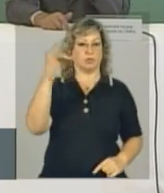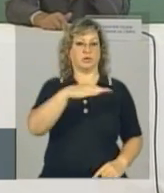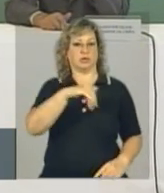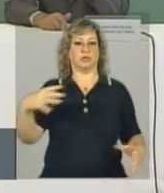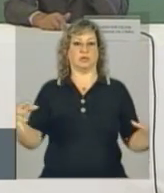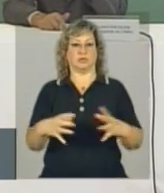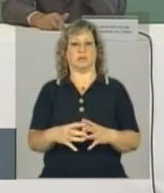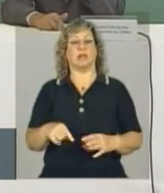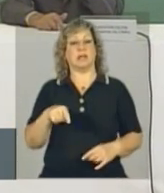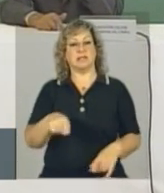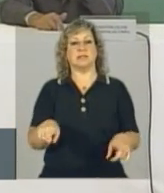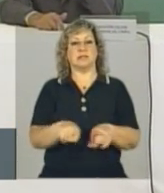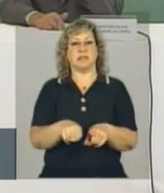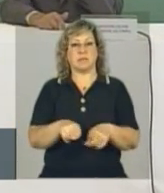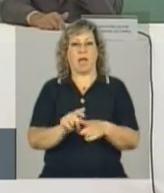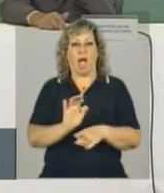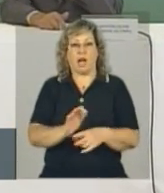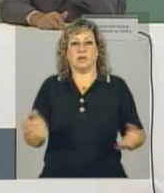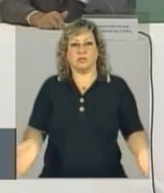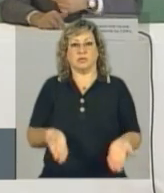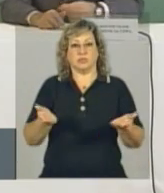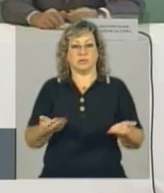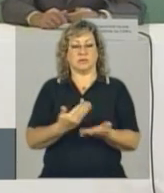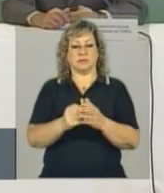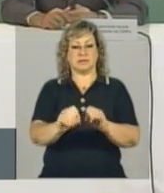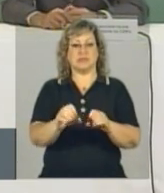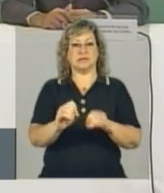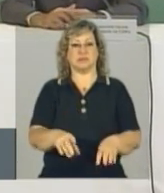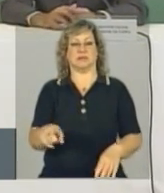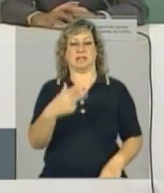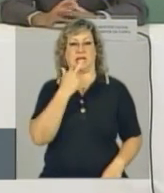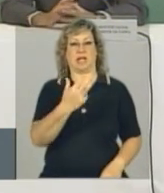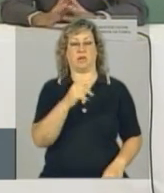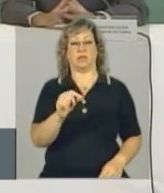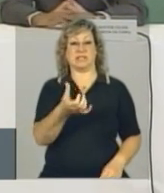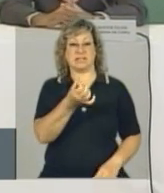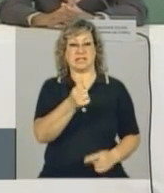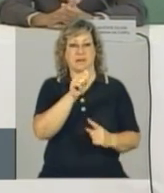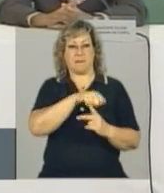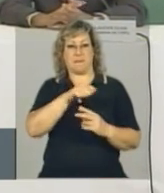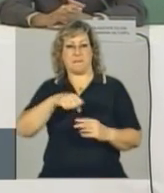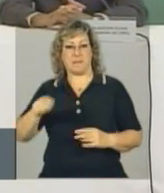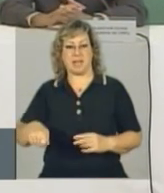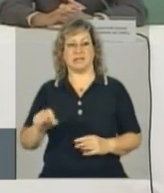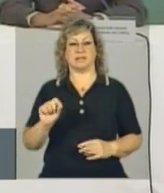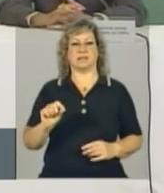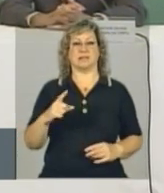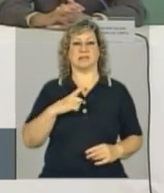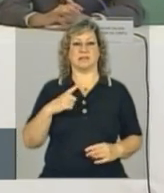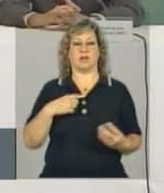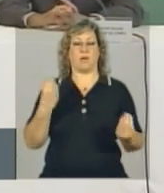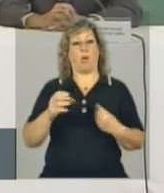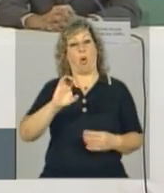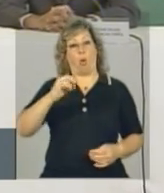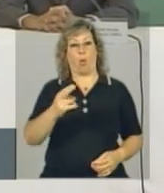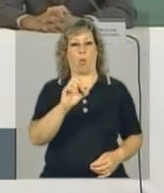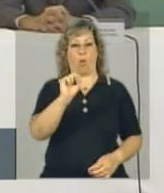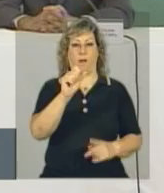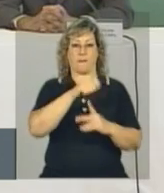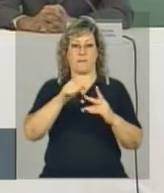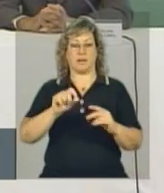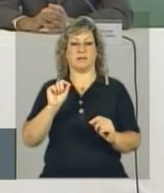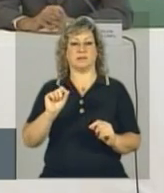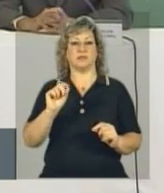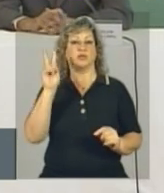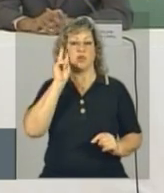fomento também ao ensino da língua. E os seis meses de mergulho, ou oito meses, no caso das línguas